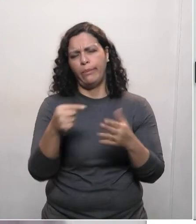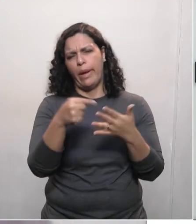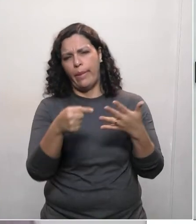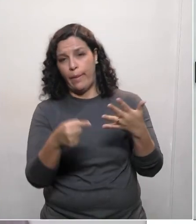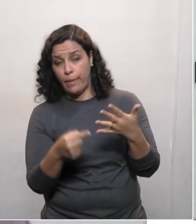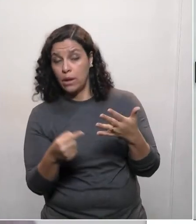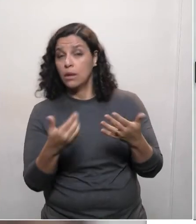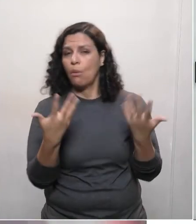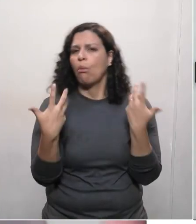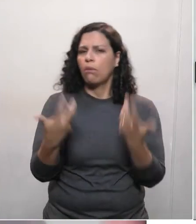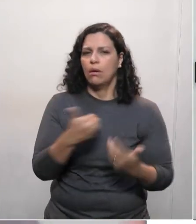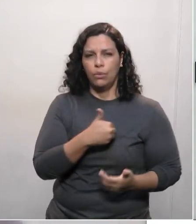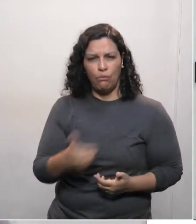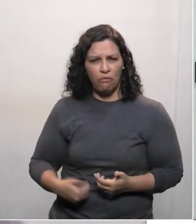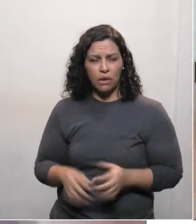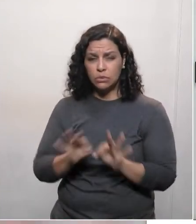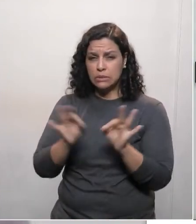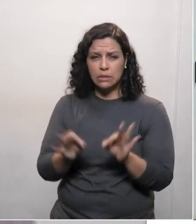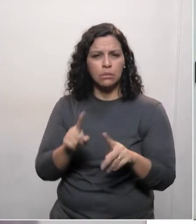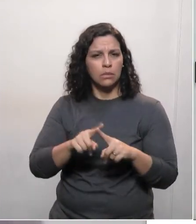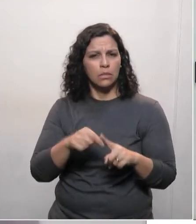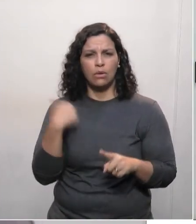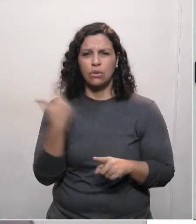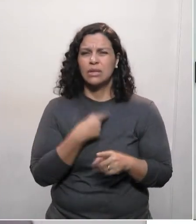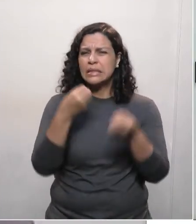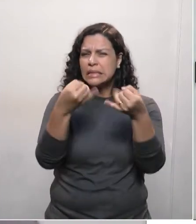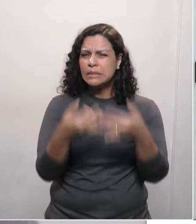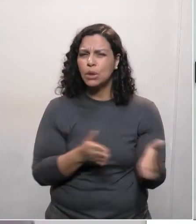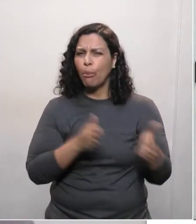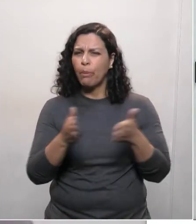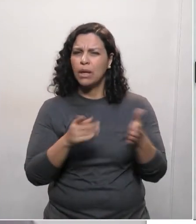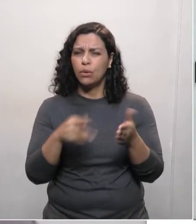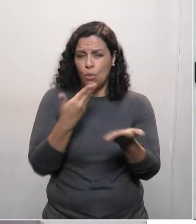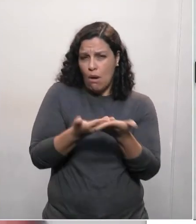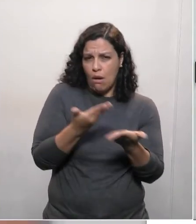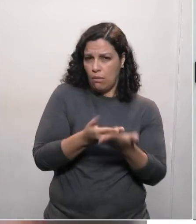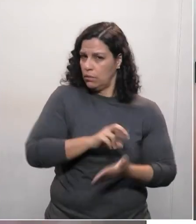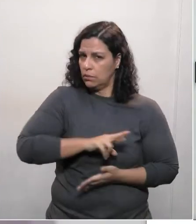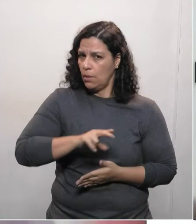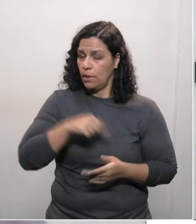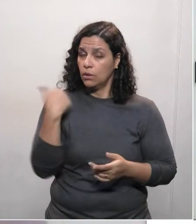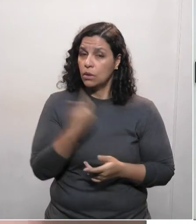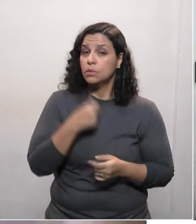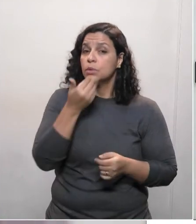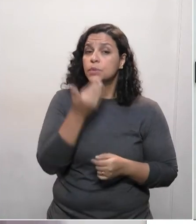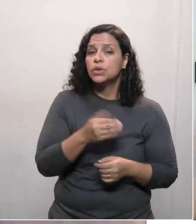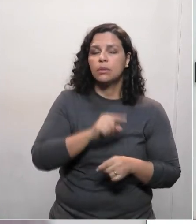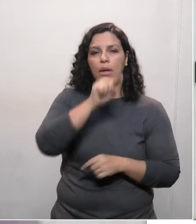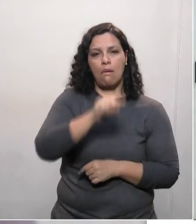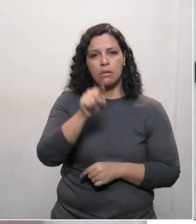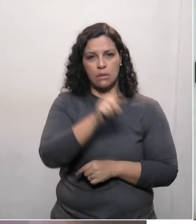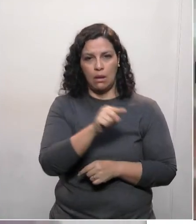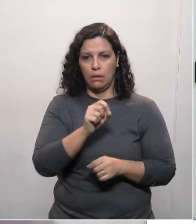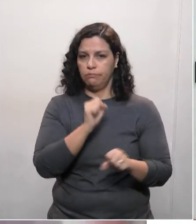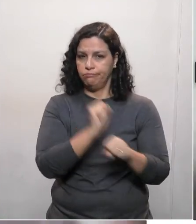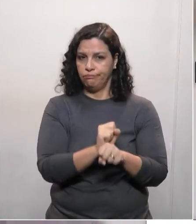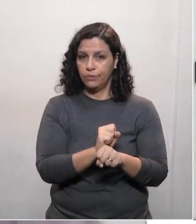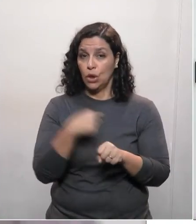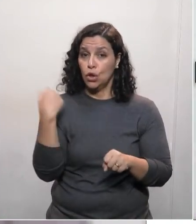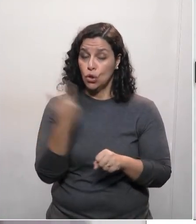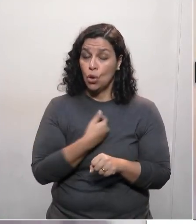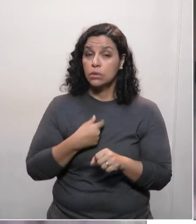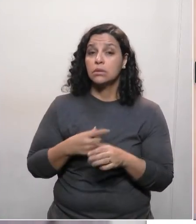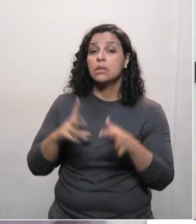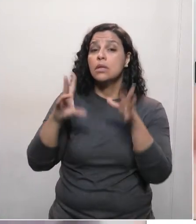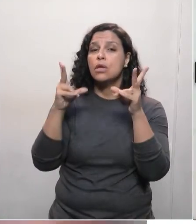como bem que é o governo, simplesmente para justificar o período. A gente está pedindo aí que seja suspenso e que a gente unifique os calendários da rede estadual, das